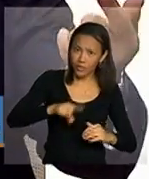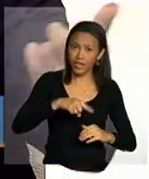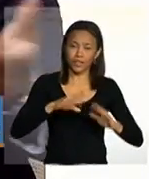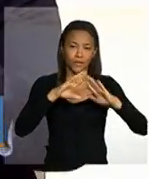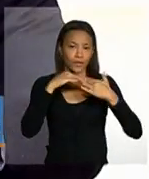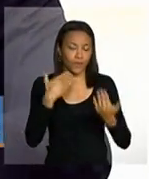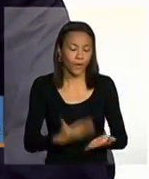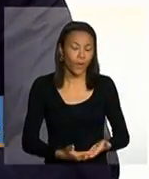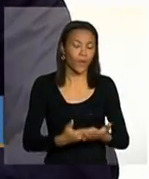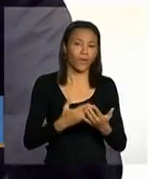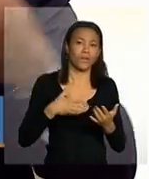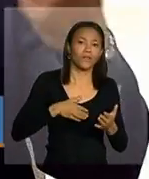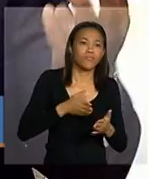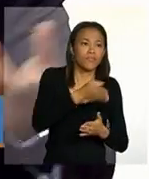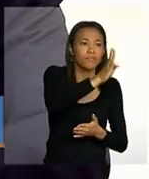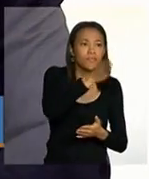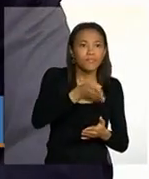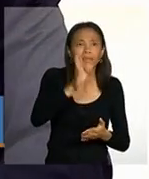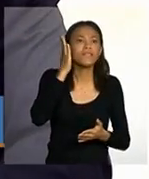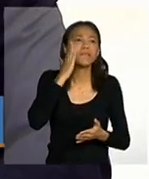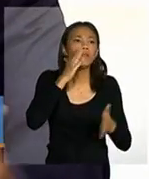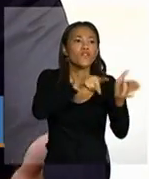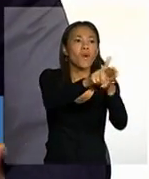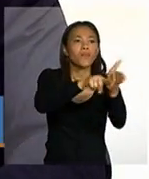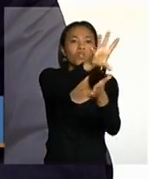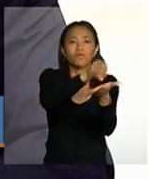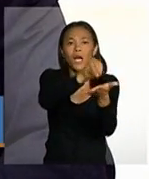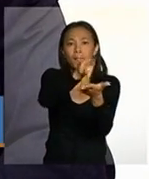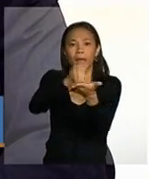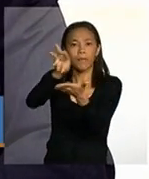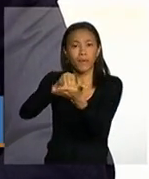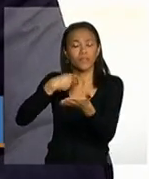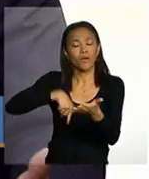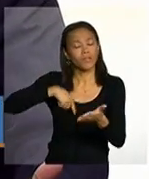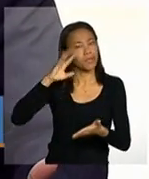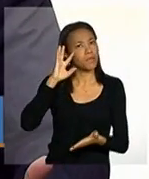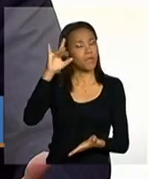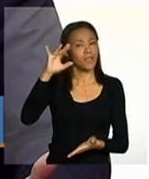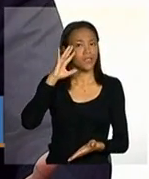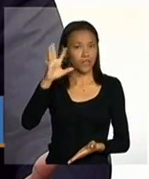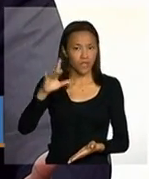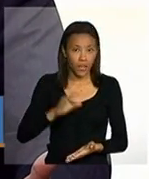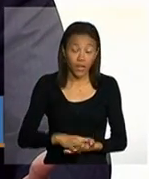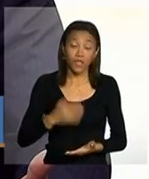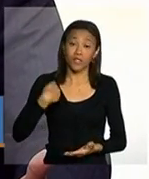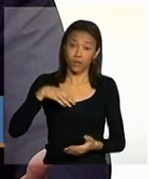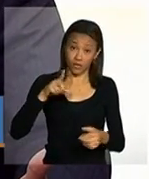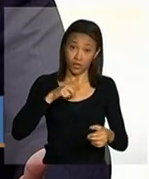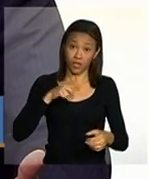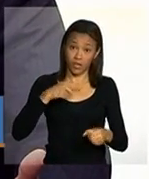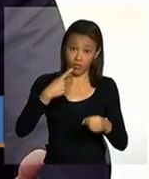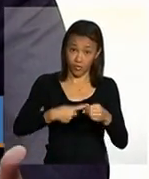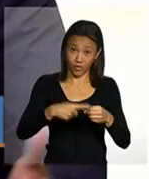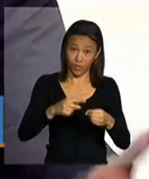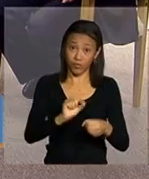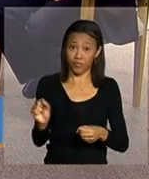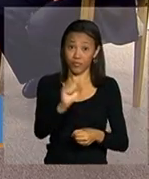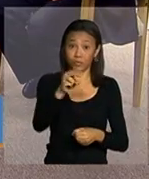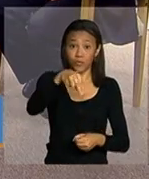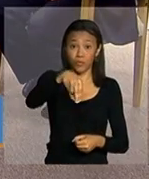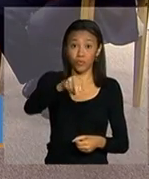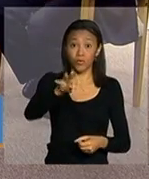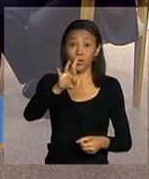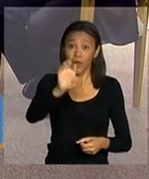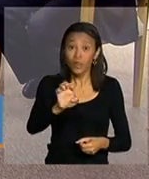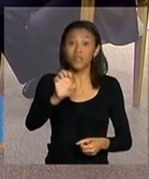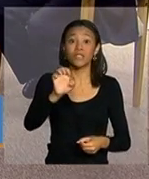postos de saúde que a gente tem que imaginar que nós temos municípios no norte que são do tamanho de